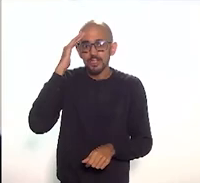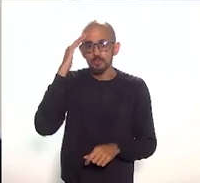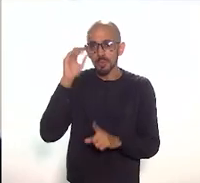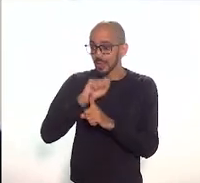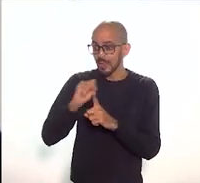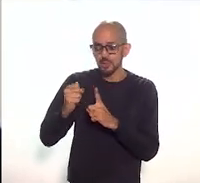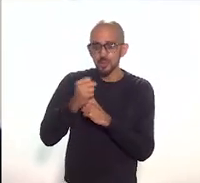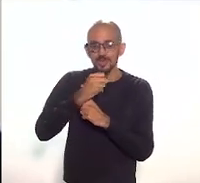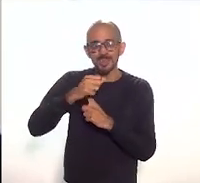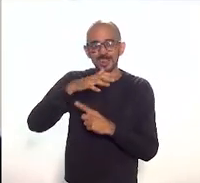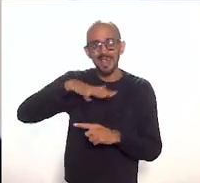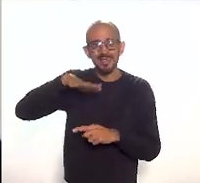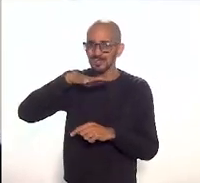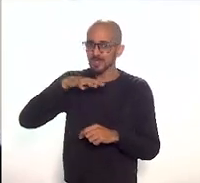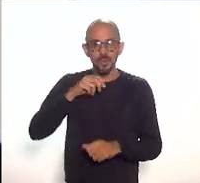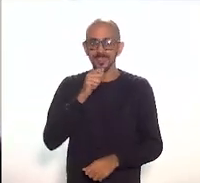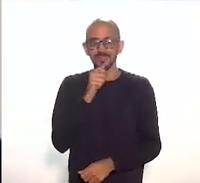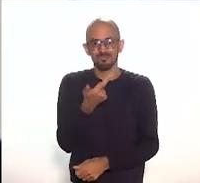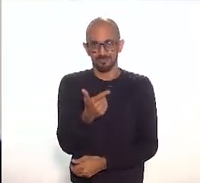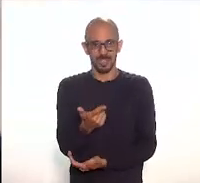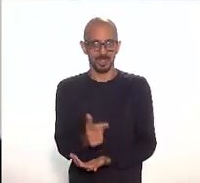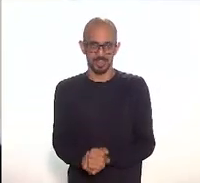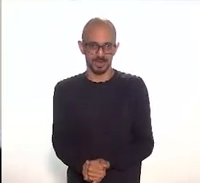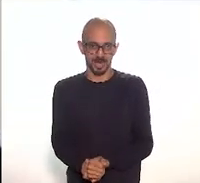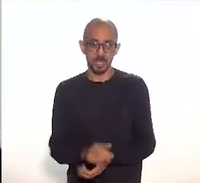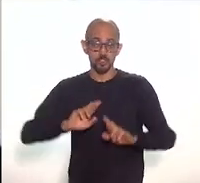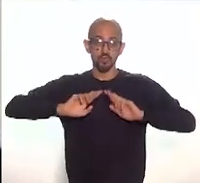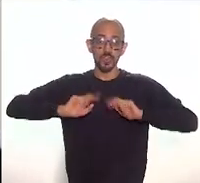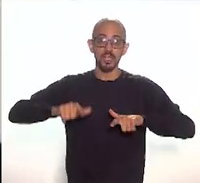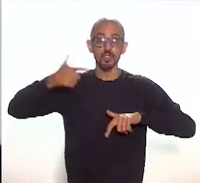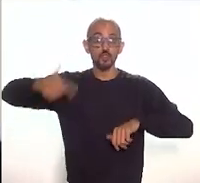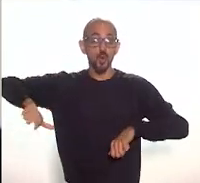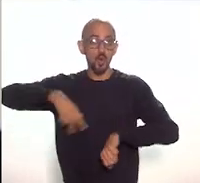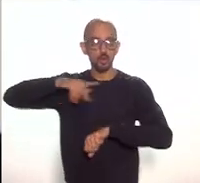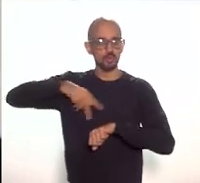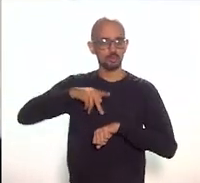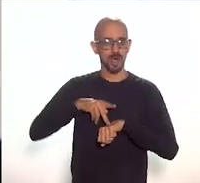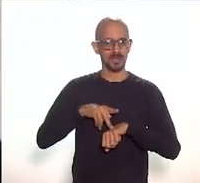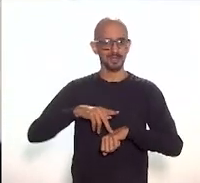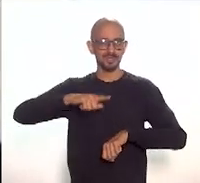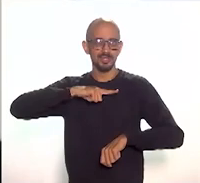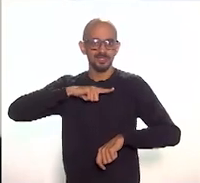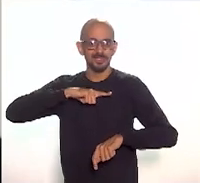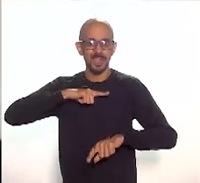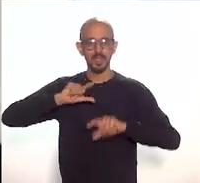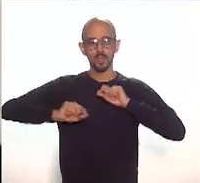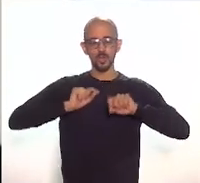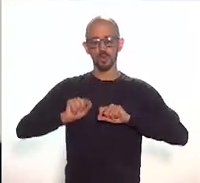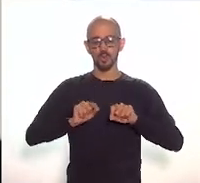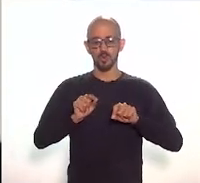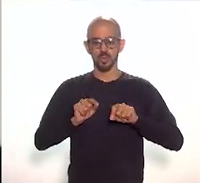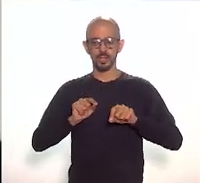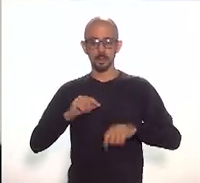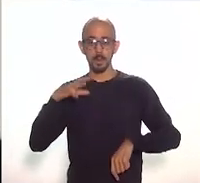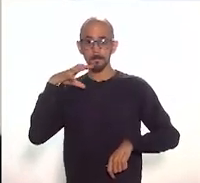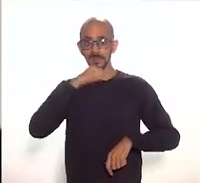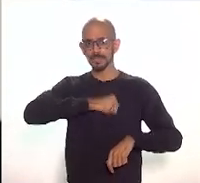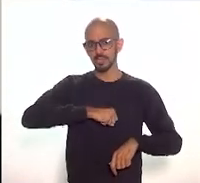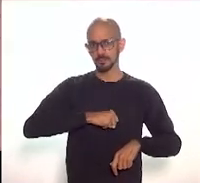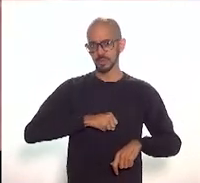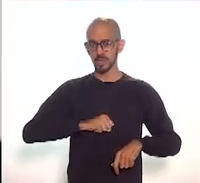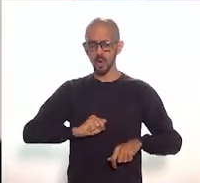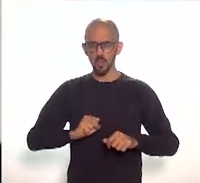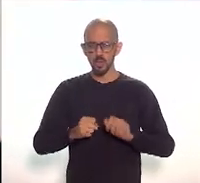do Rio de Janeiro. Diferentemente de vários outros países que trabalham essa chancela, que botam o logo da